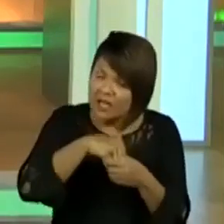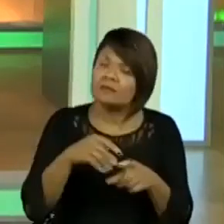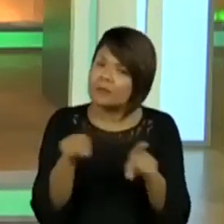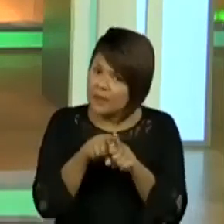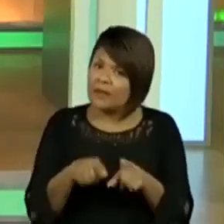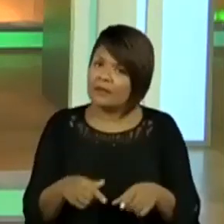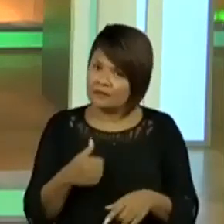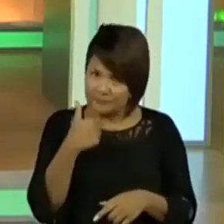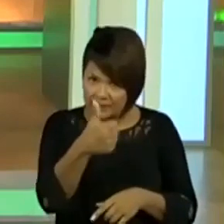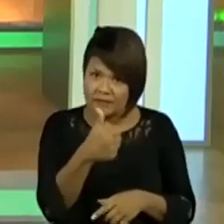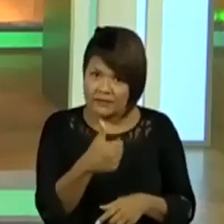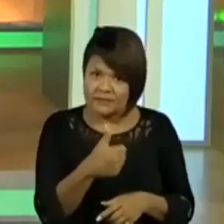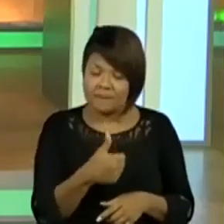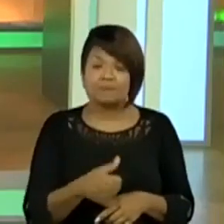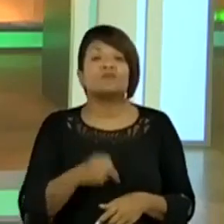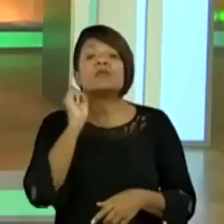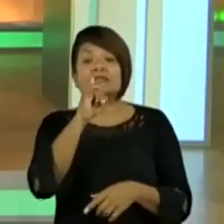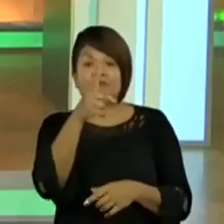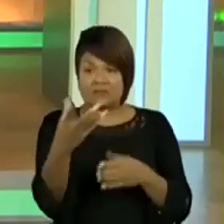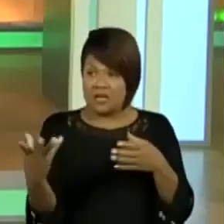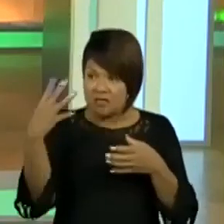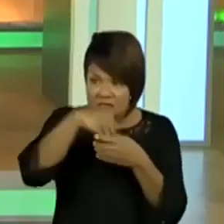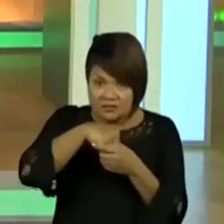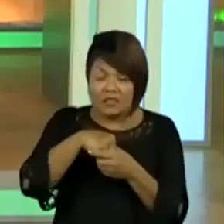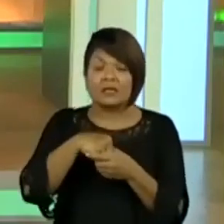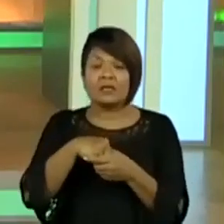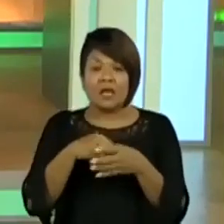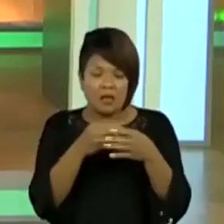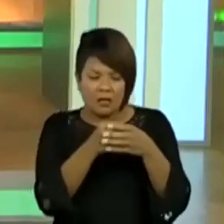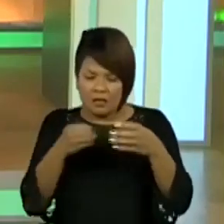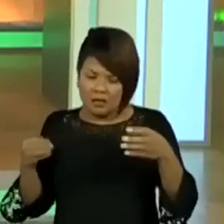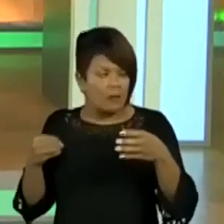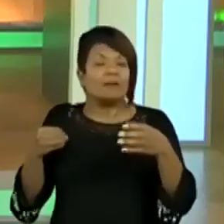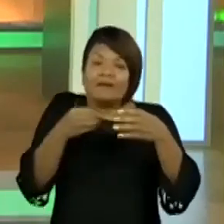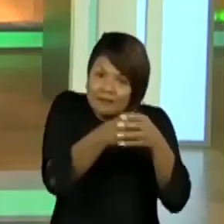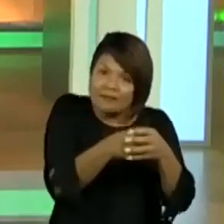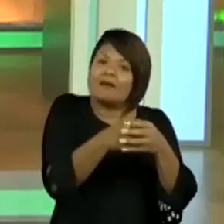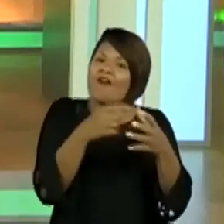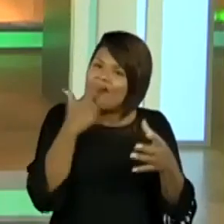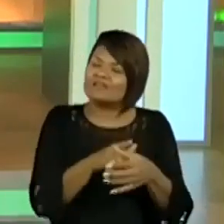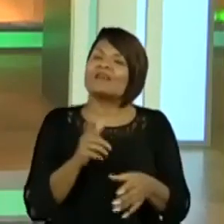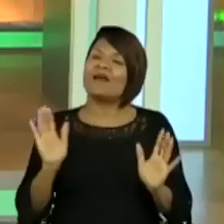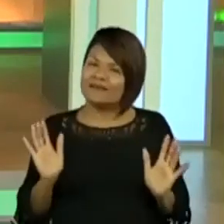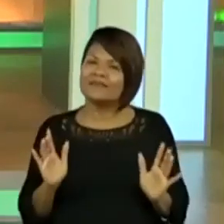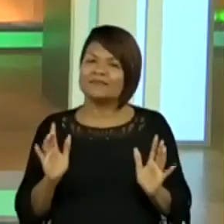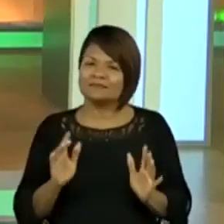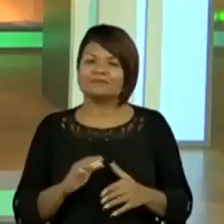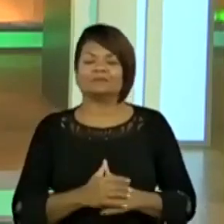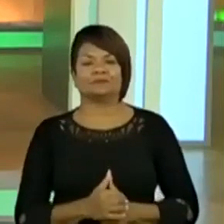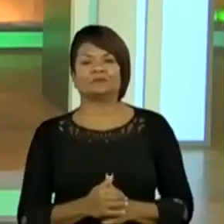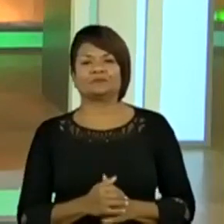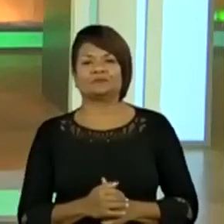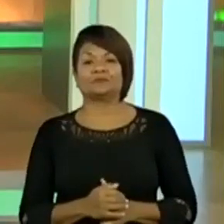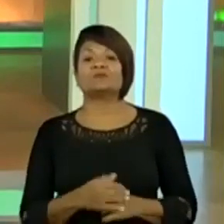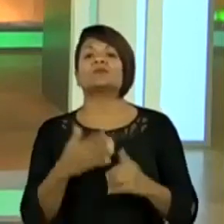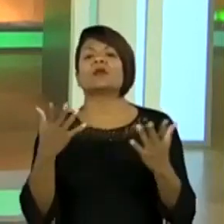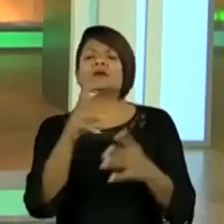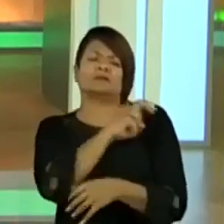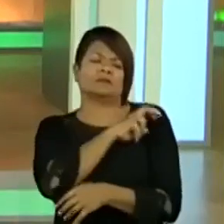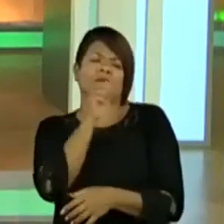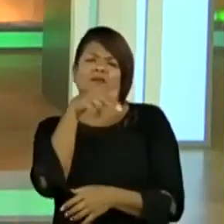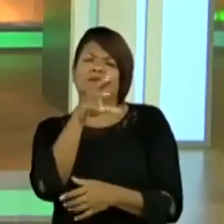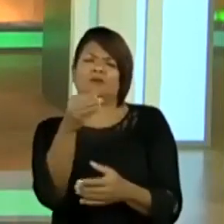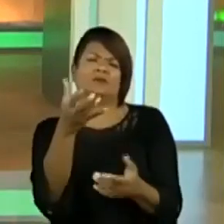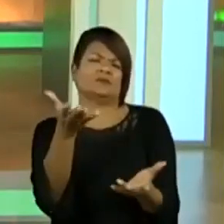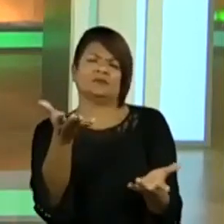beleza? Então, porque se você inserir, você vai minimizar a segregação. Show de bola, galera. Estou falando o quinto ano é pistola.